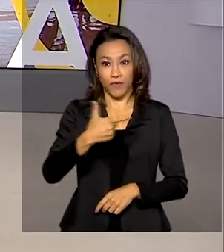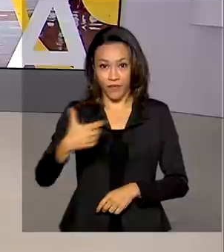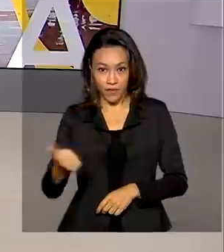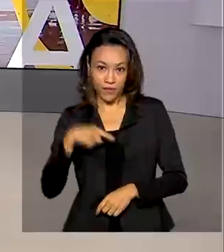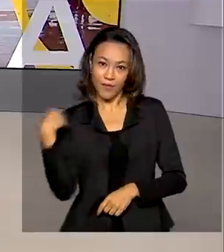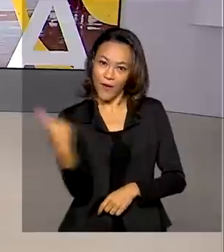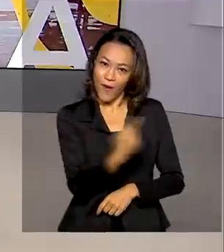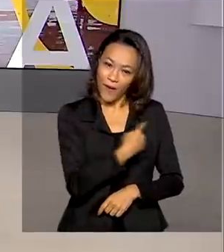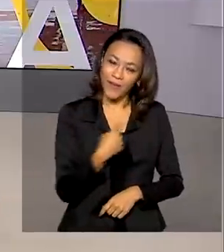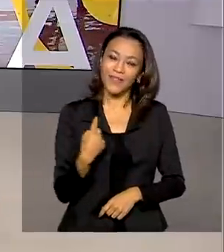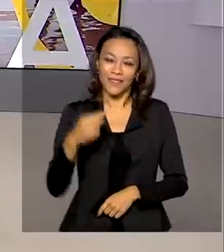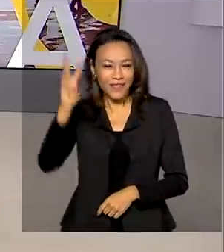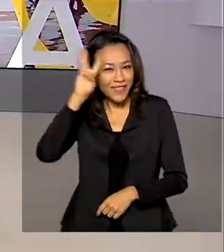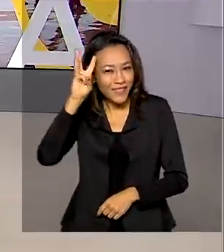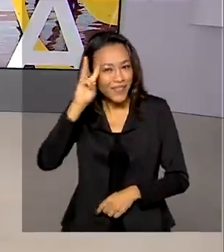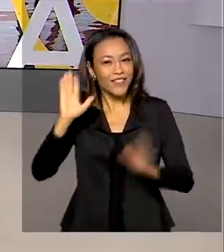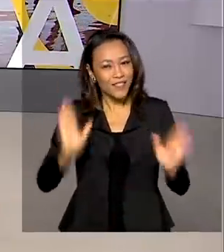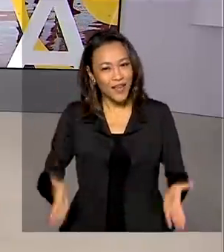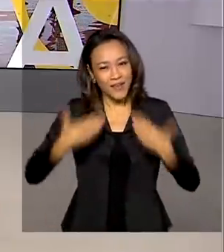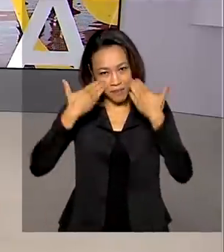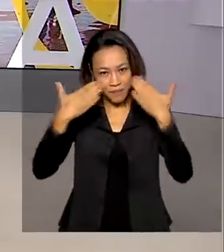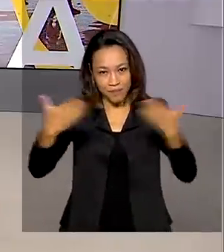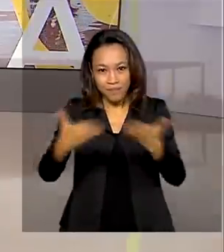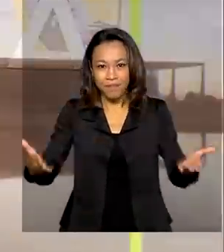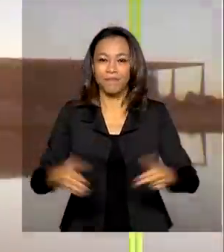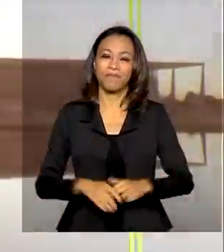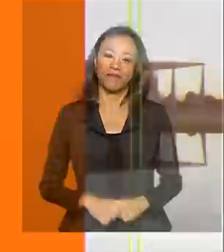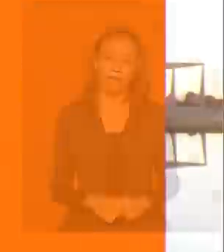Brasil em dia desta terça-feira já está no ar.